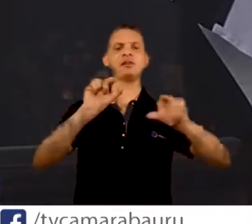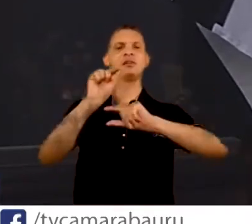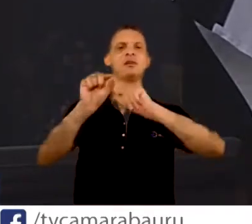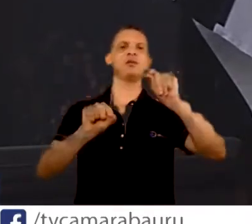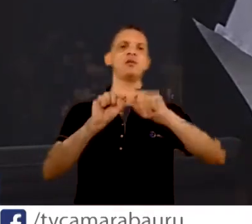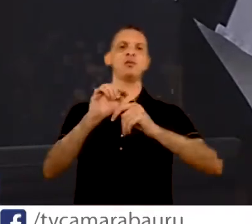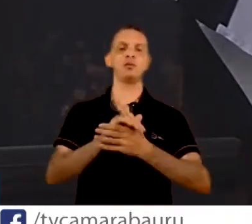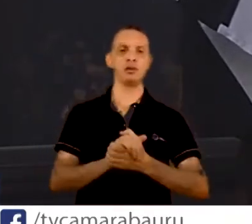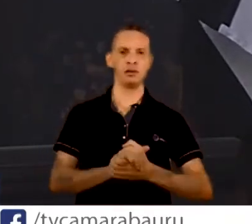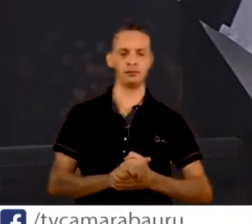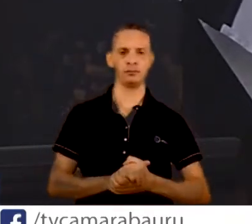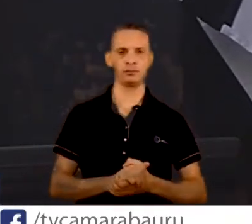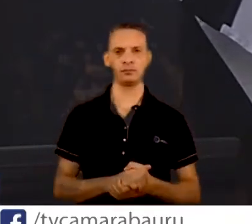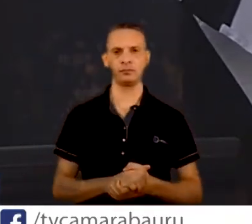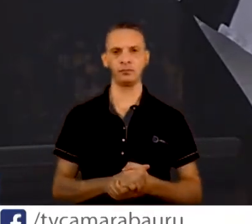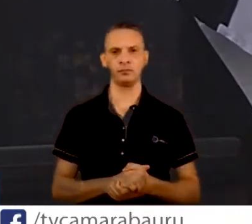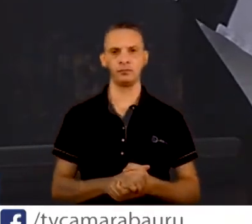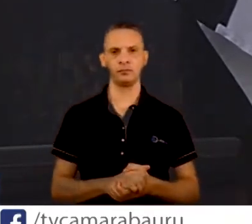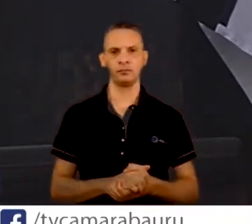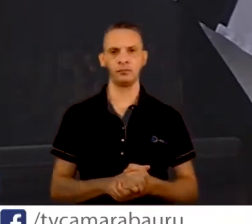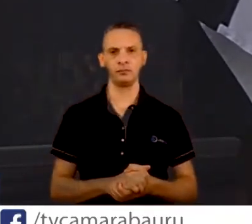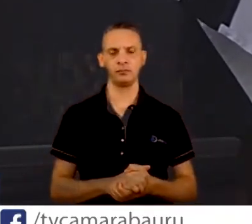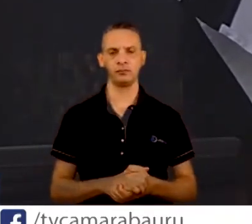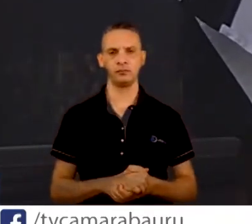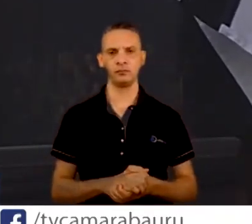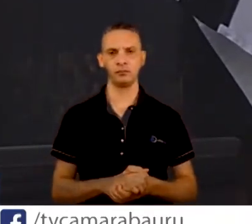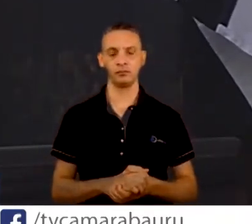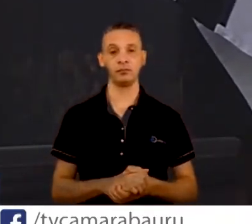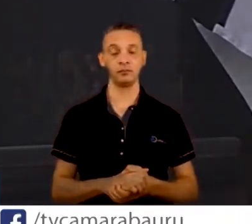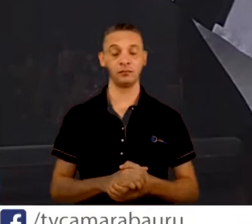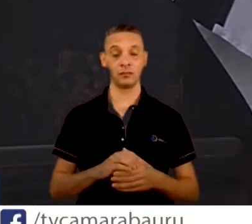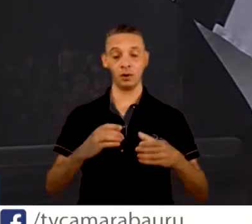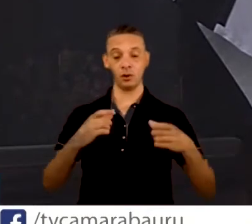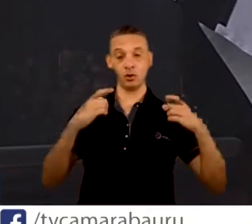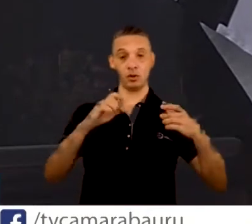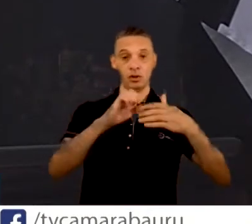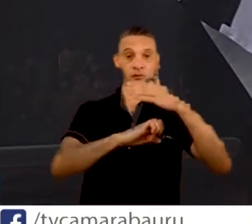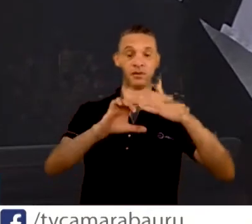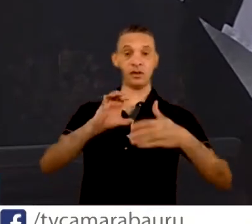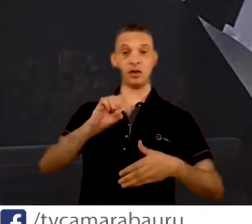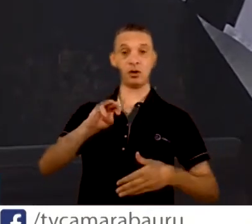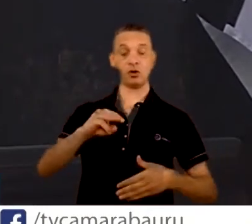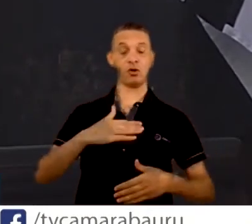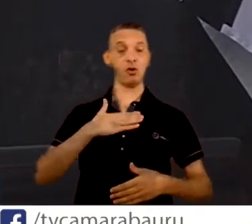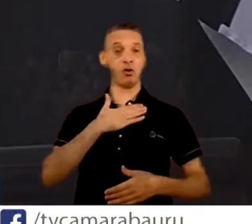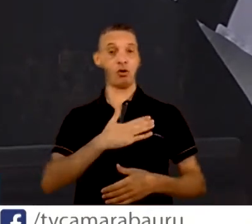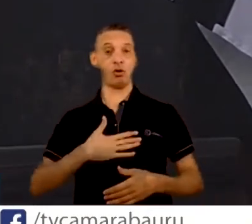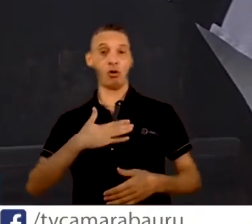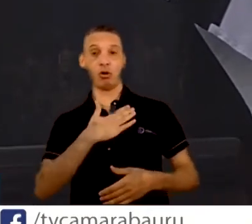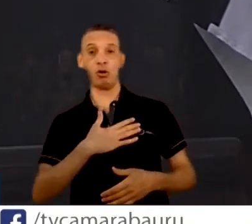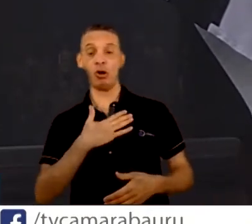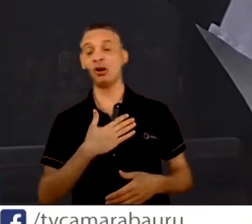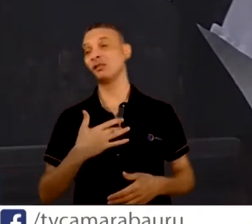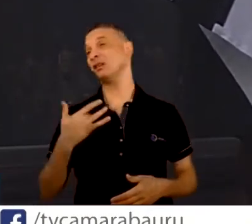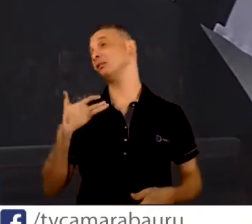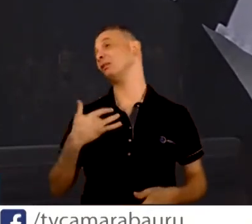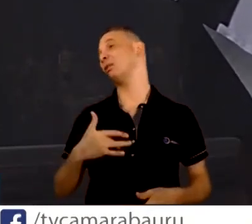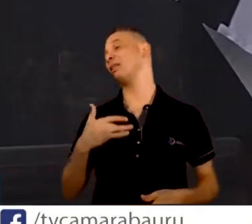aspas, a com gosta de se fazer de vítima, mas não é bem assim.